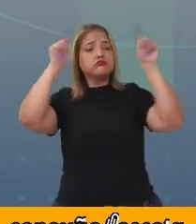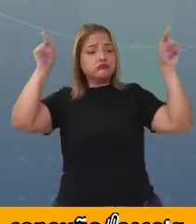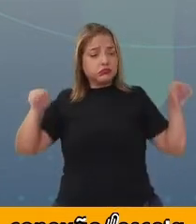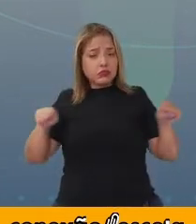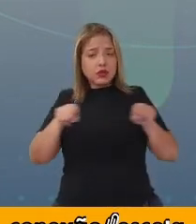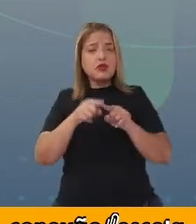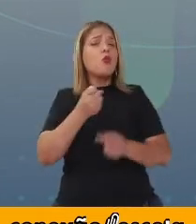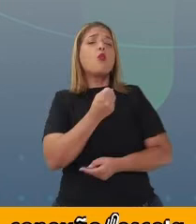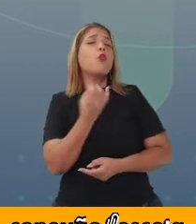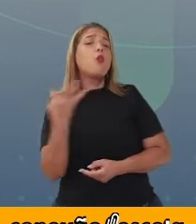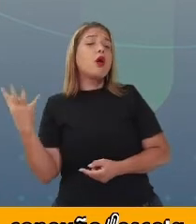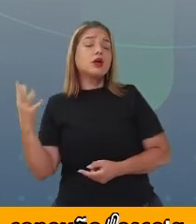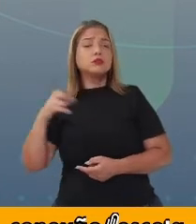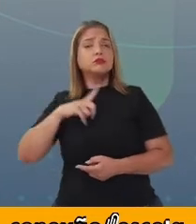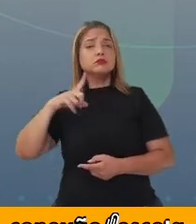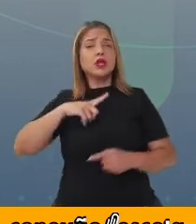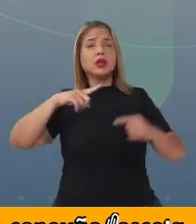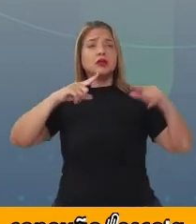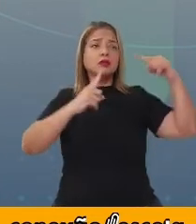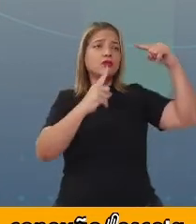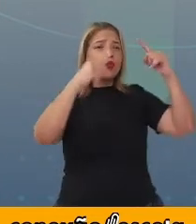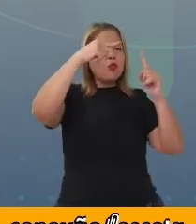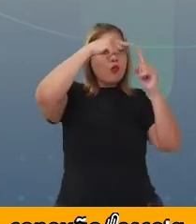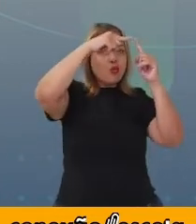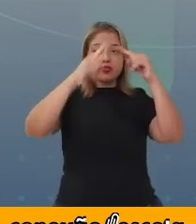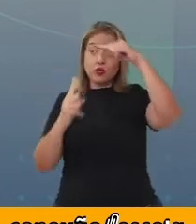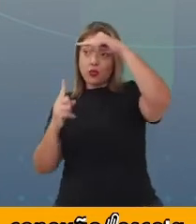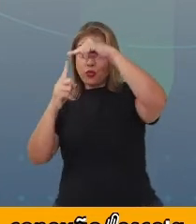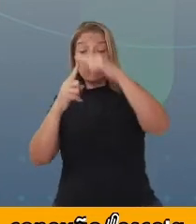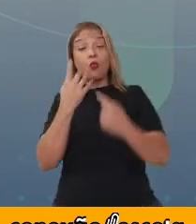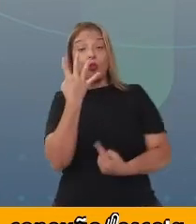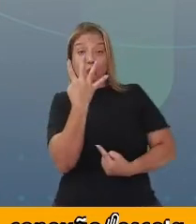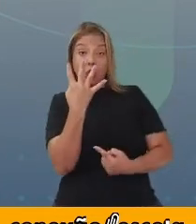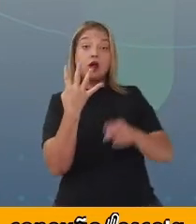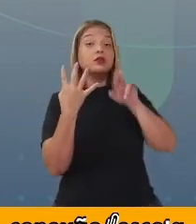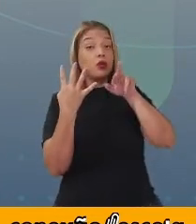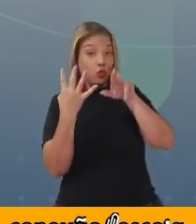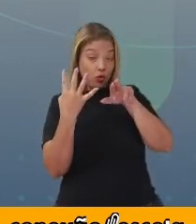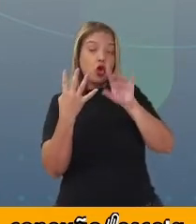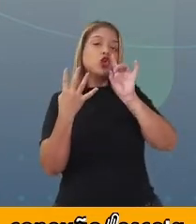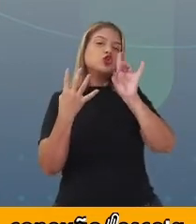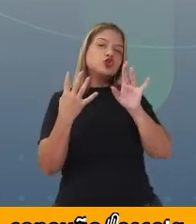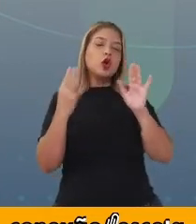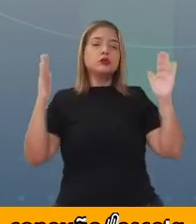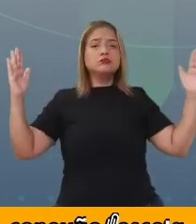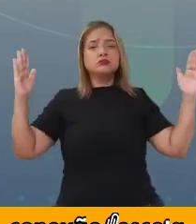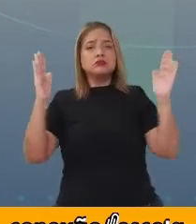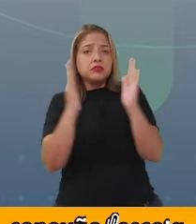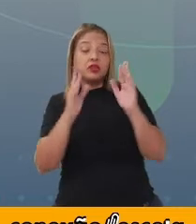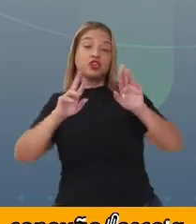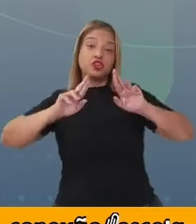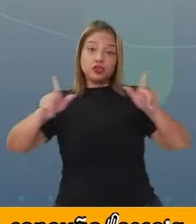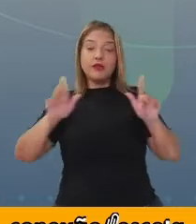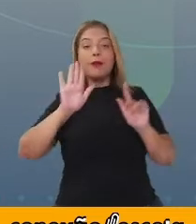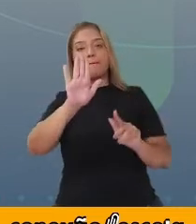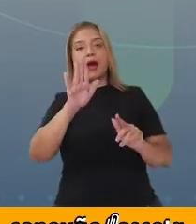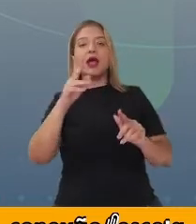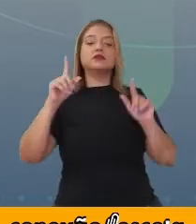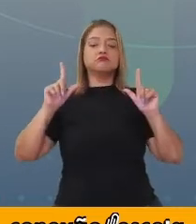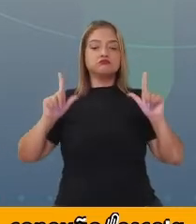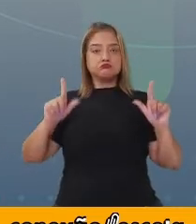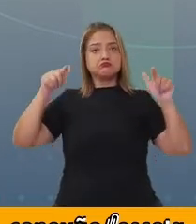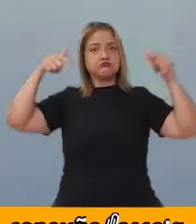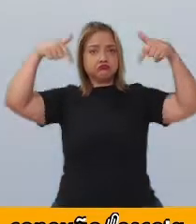tanto do quadrado, porque o que mudou foi o tamanho do lado. Não mudou o vértice, tá? Então, o